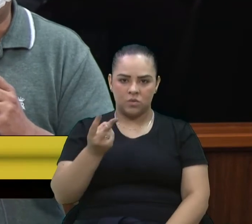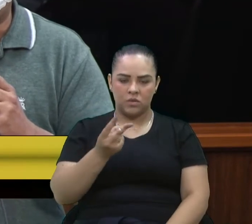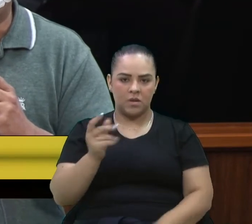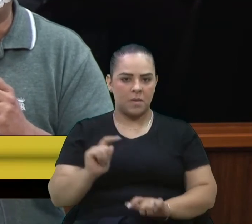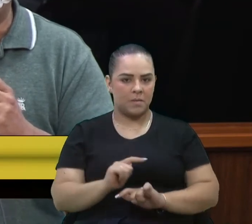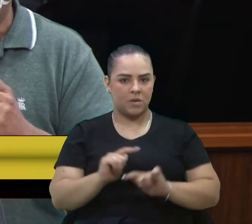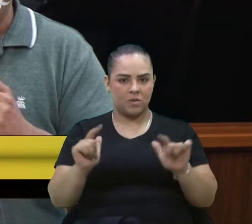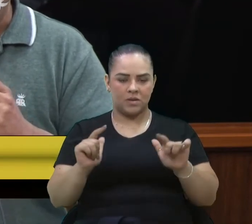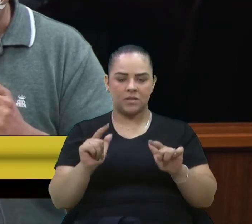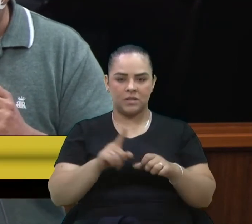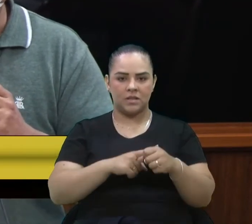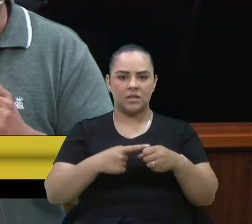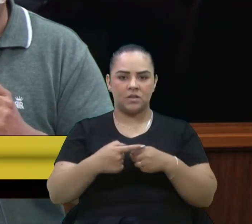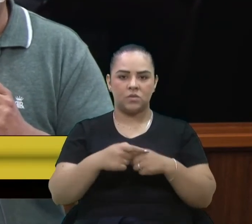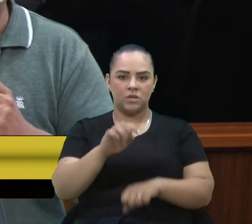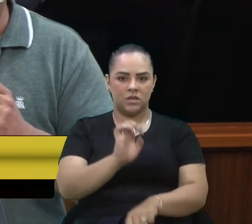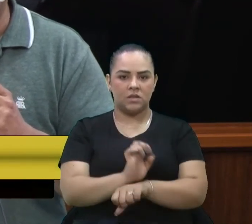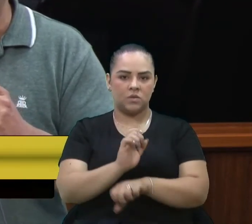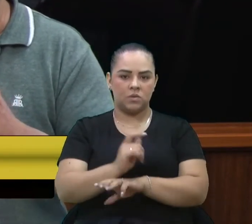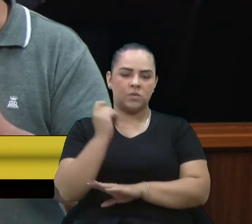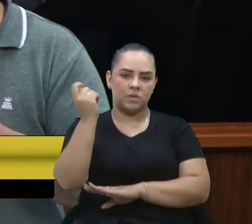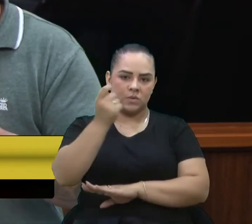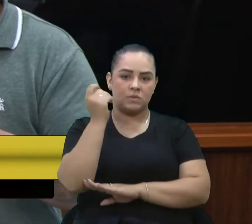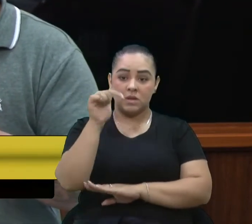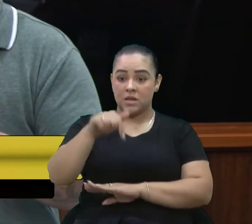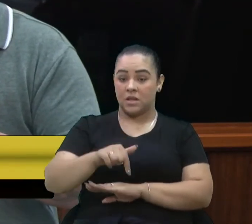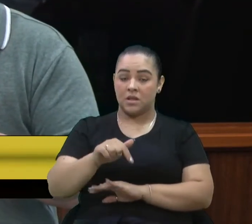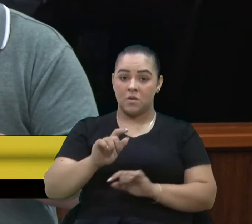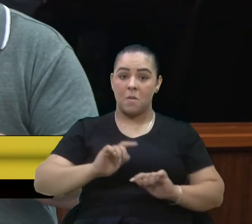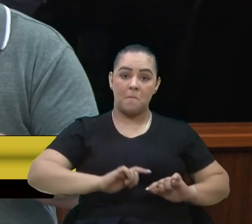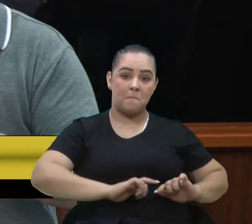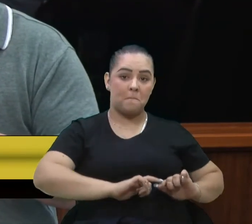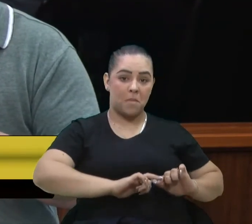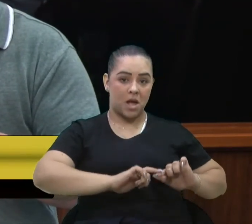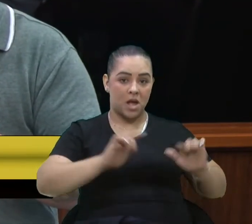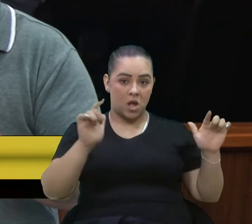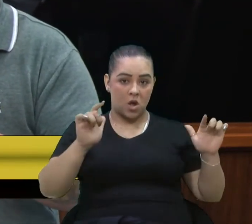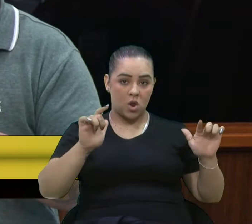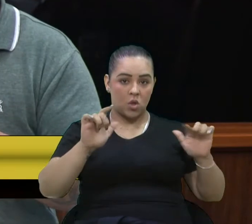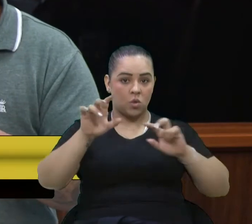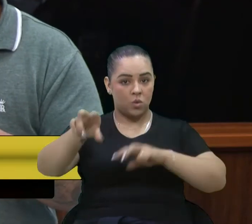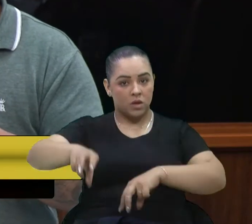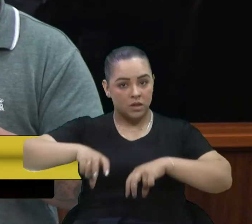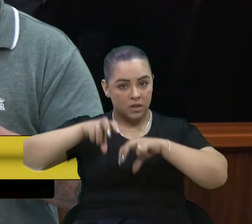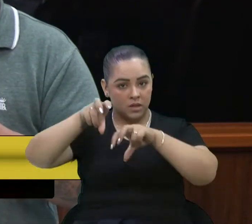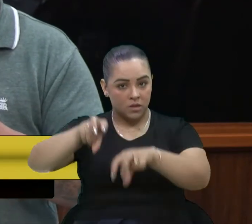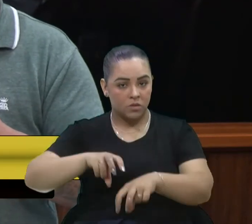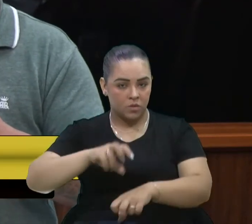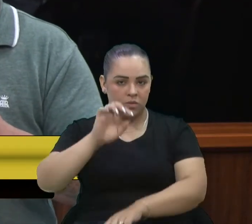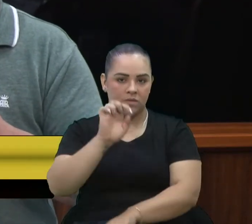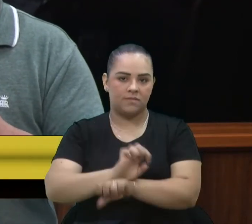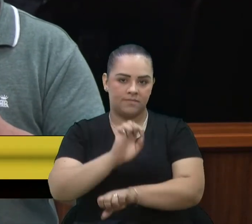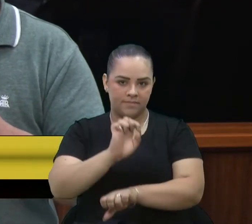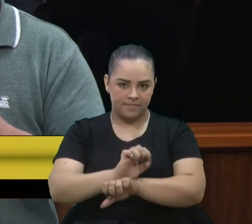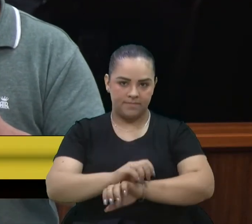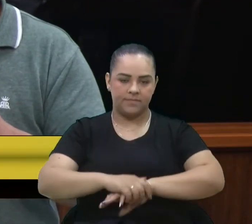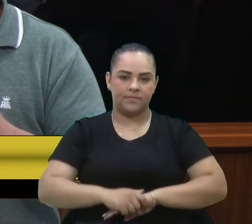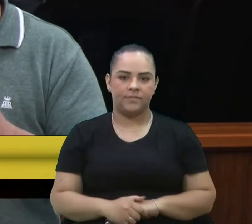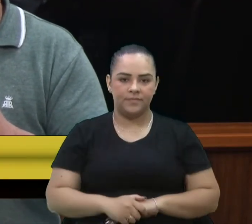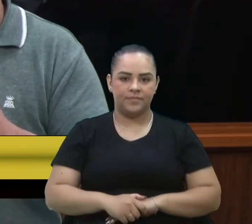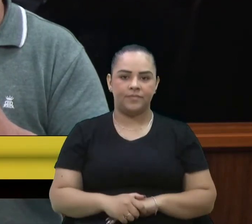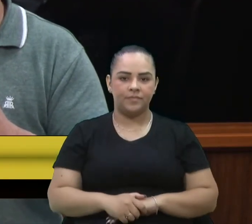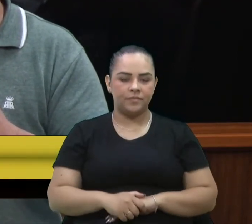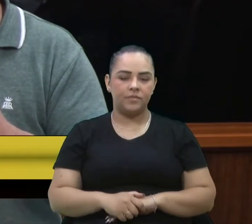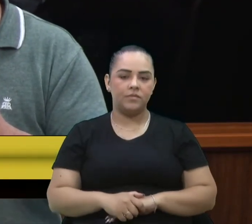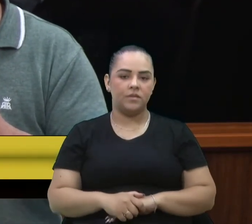do estado do Rio Grande do Sul e esse parlamento ser o maior parlamento do interior do nosso estado. Então a nossa